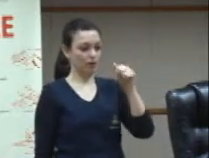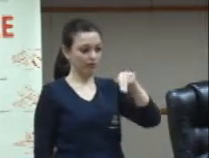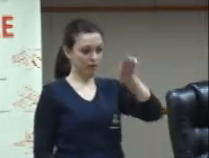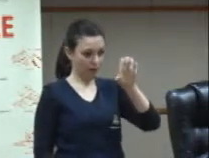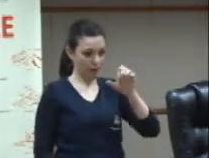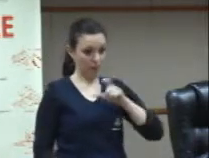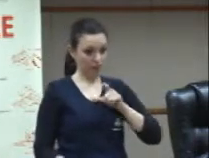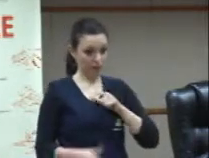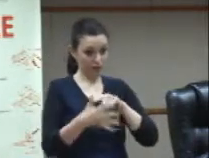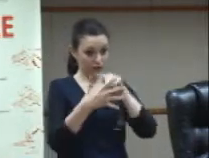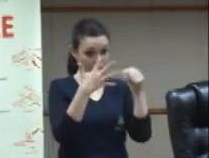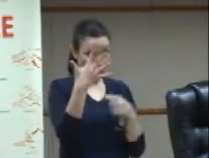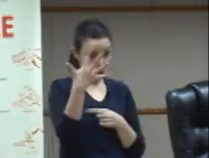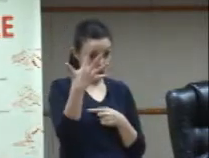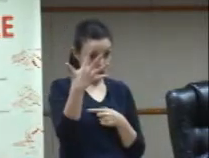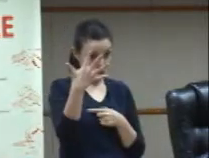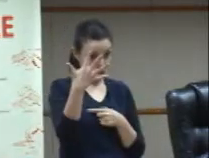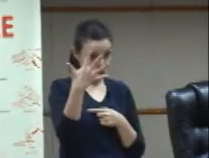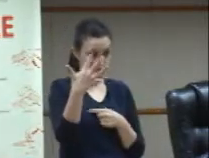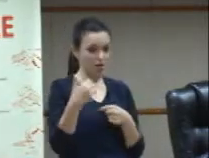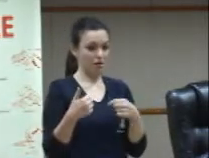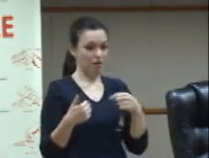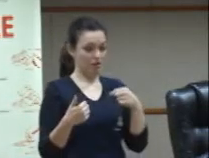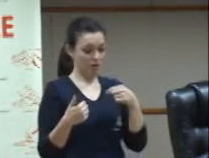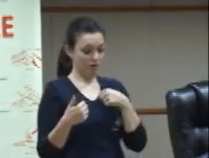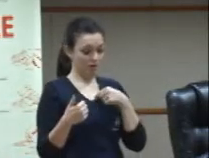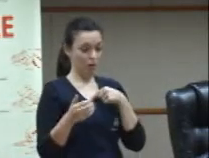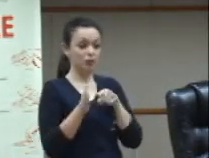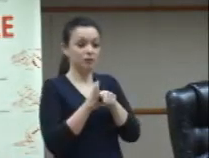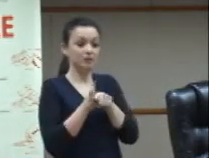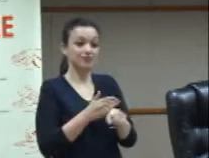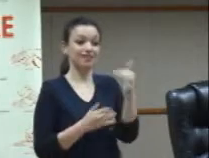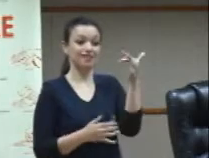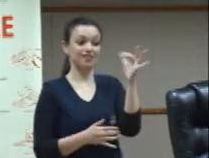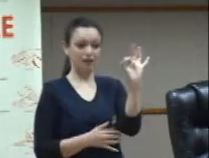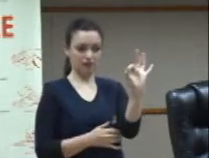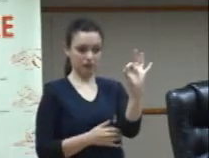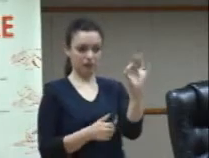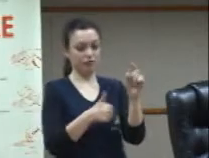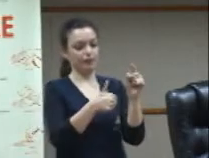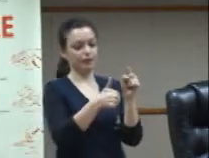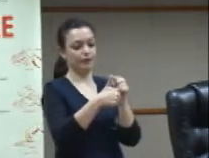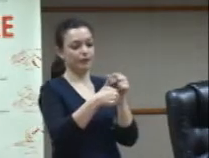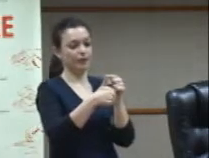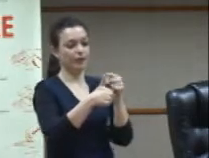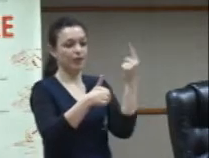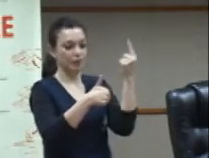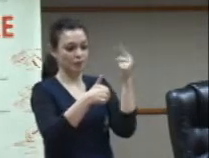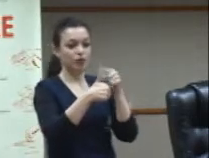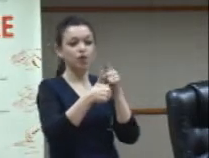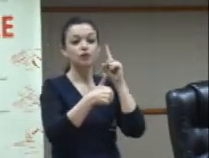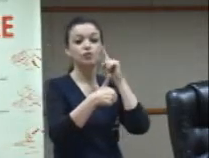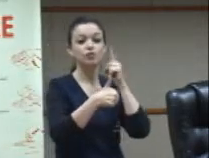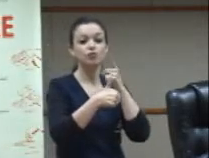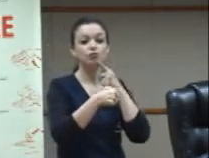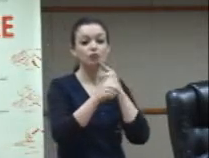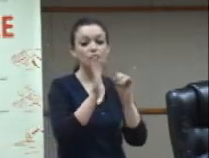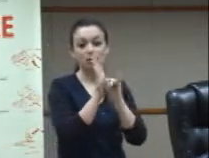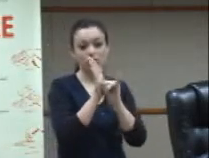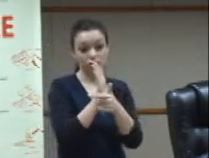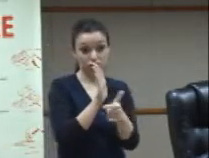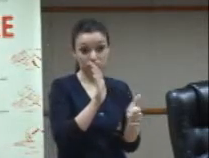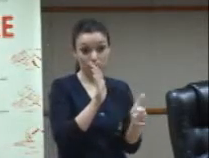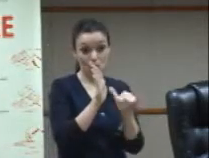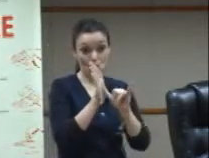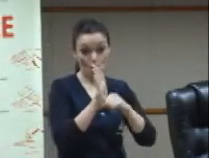eu estou pesquisando outras dez quais sejam identidade surda ou seja surdo sem identidade